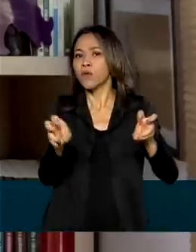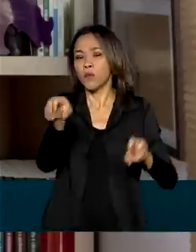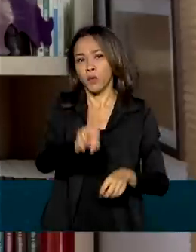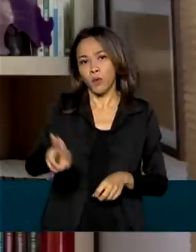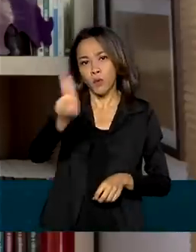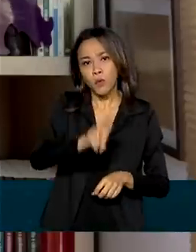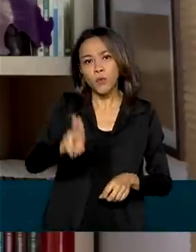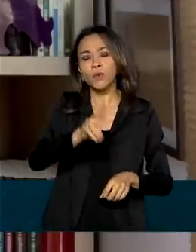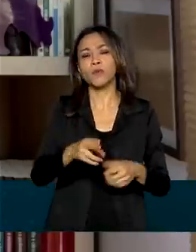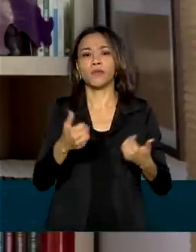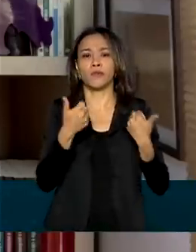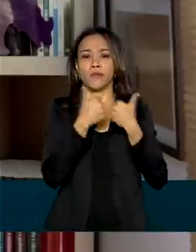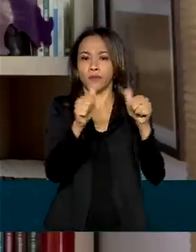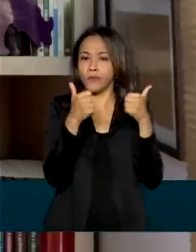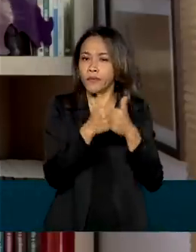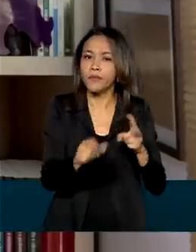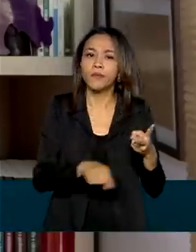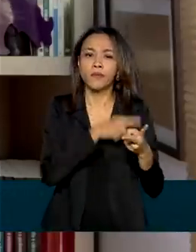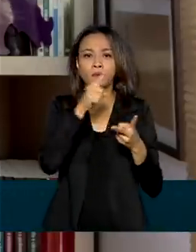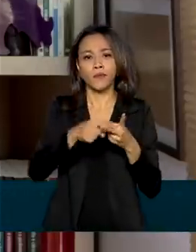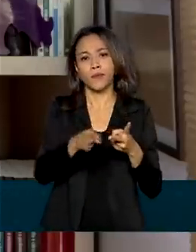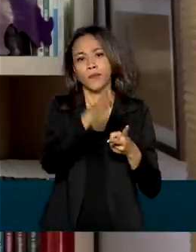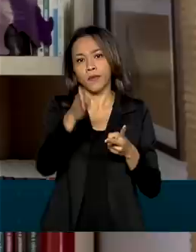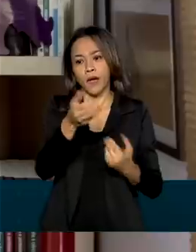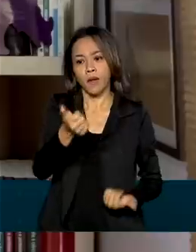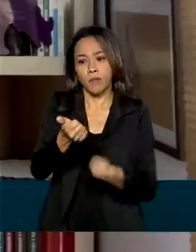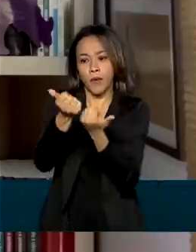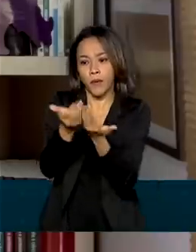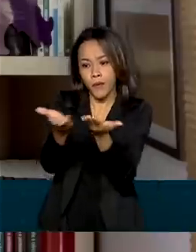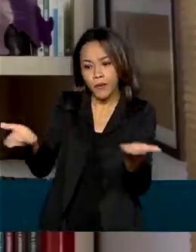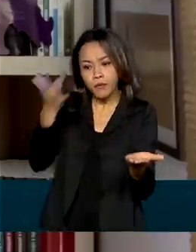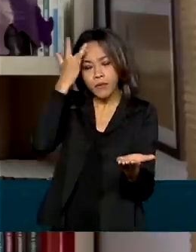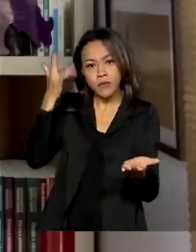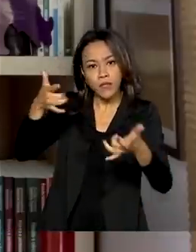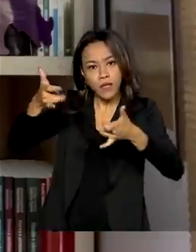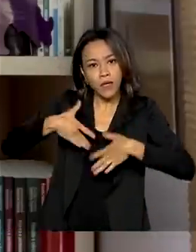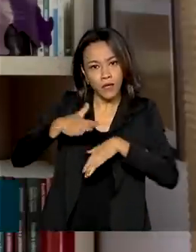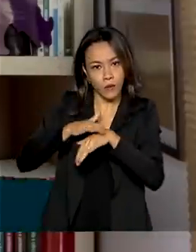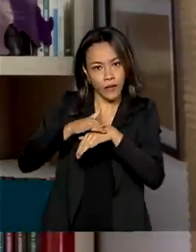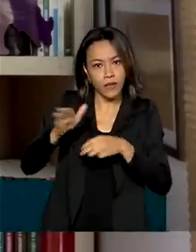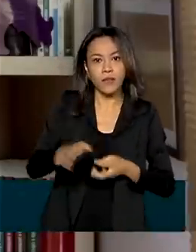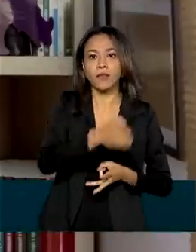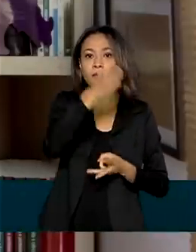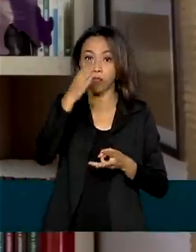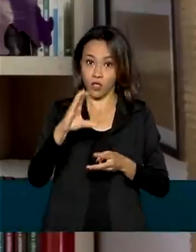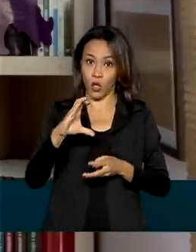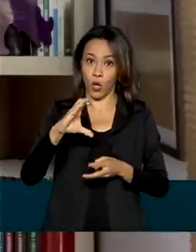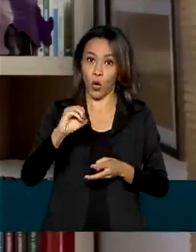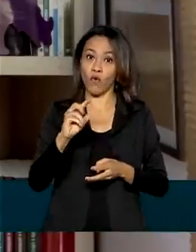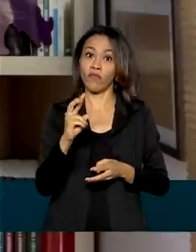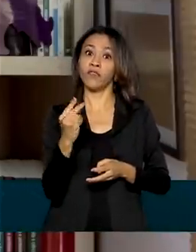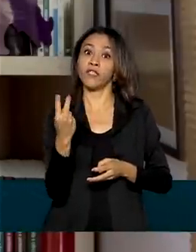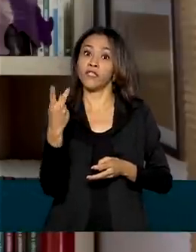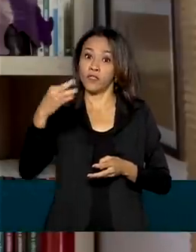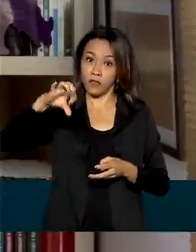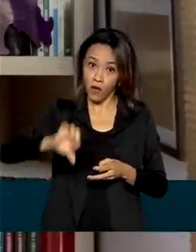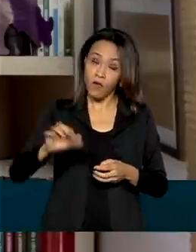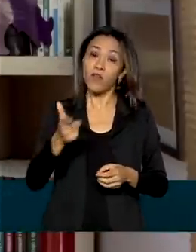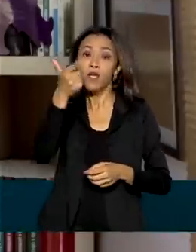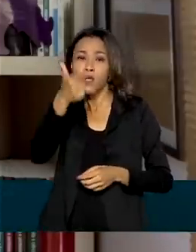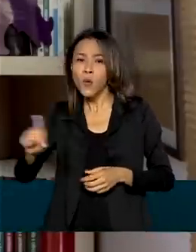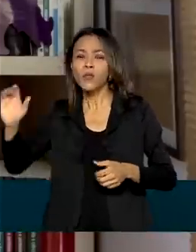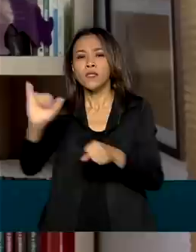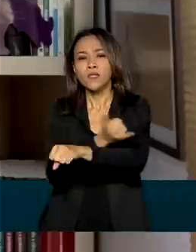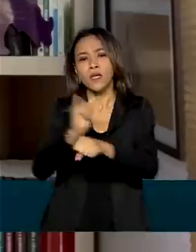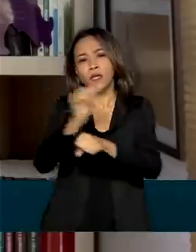transportes públicos, assistência aos pacientes com covid e outras medidas que possam ajudar a conter